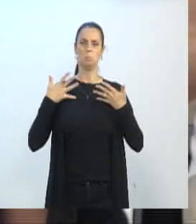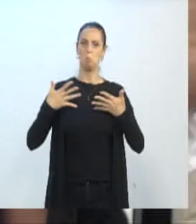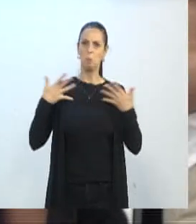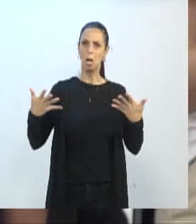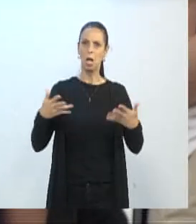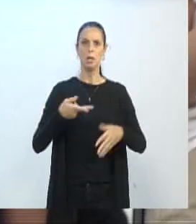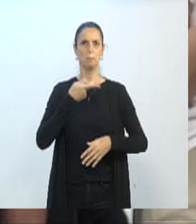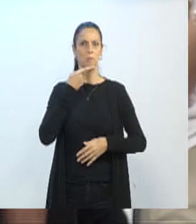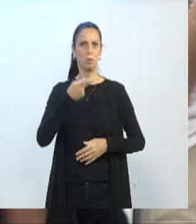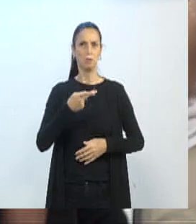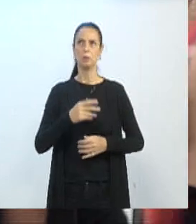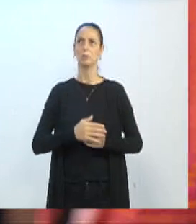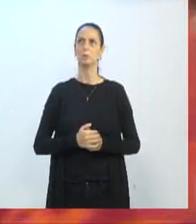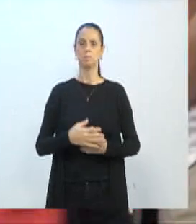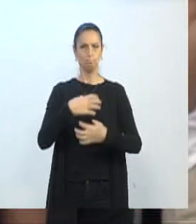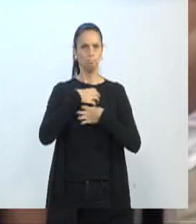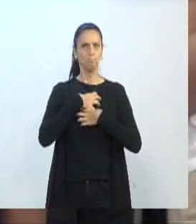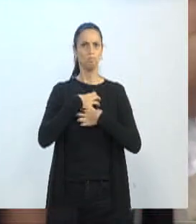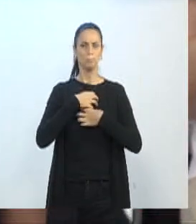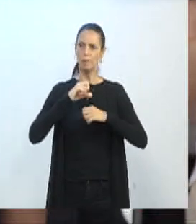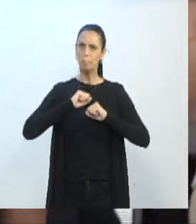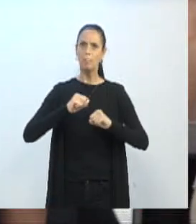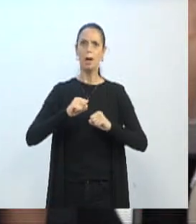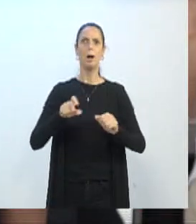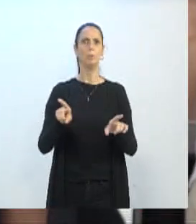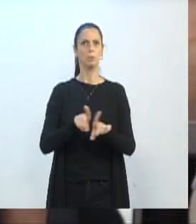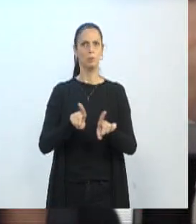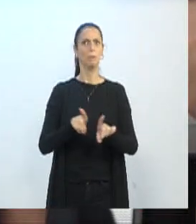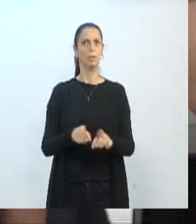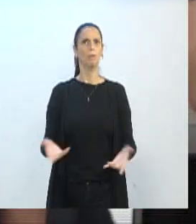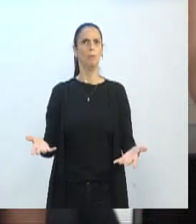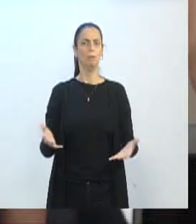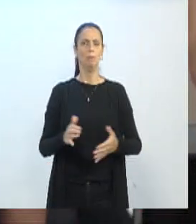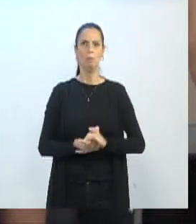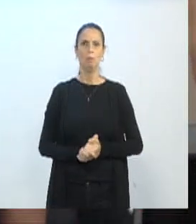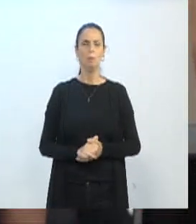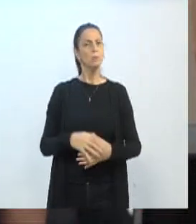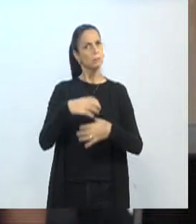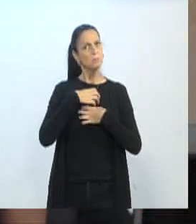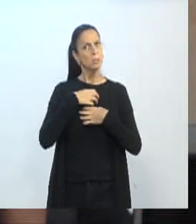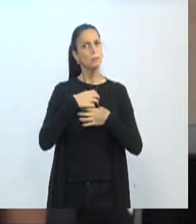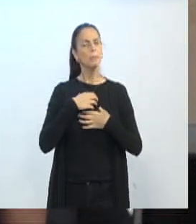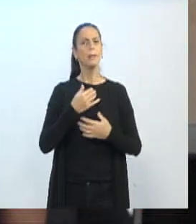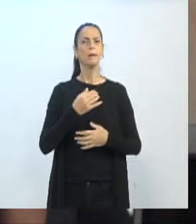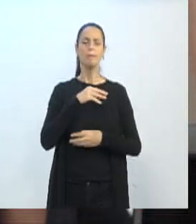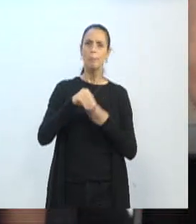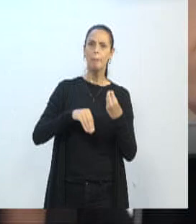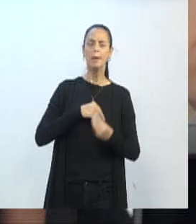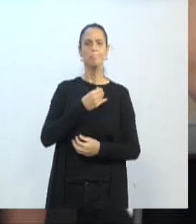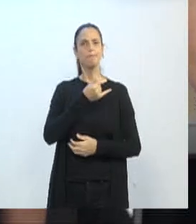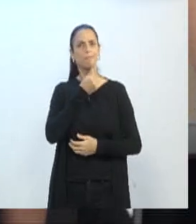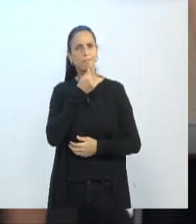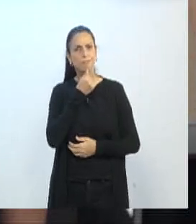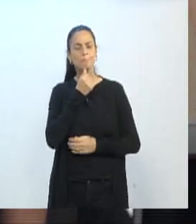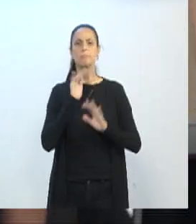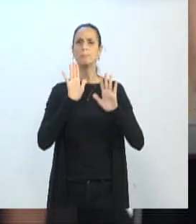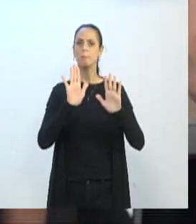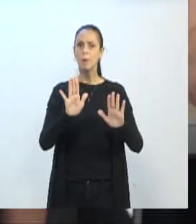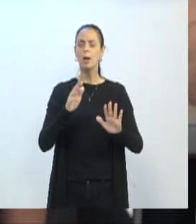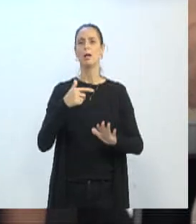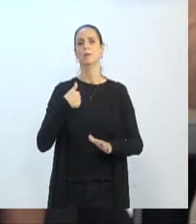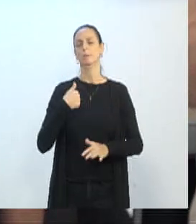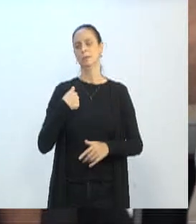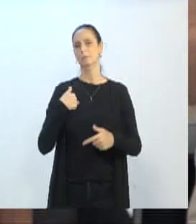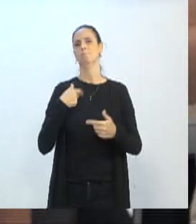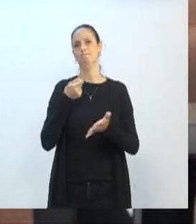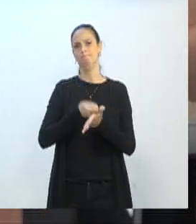sentimento de revolta, um sentimento de tristeza. Mas eu sou obrigado a